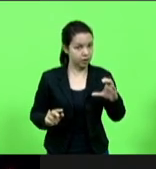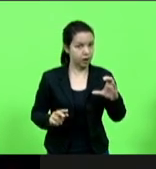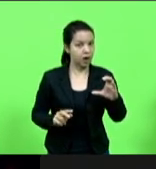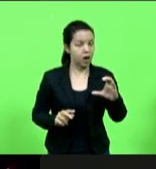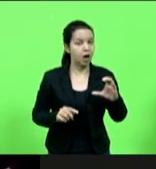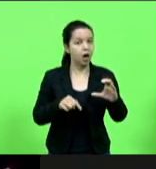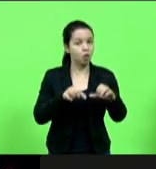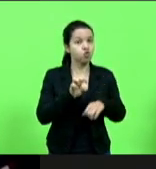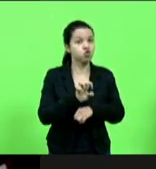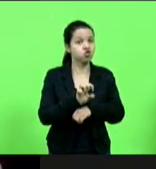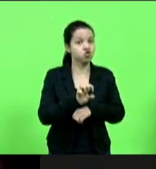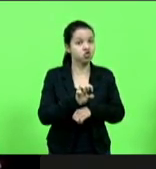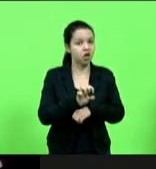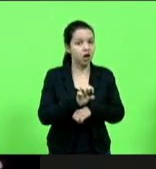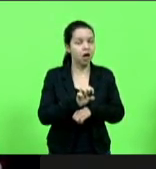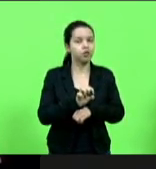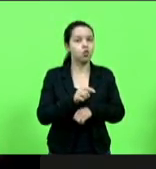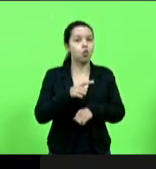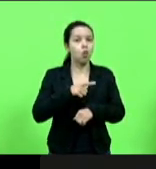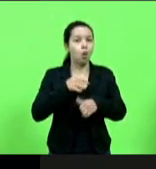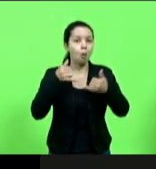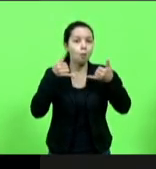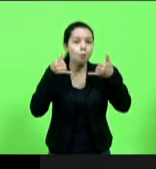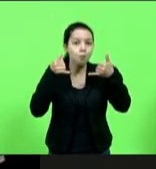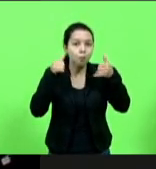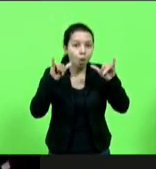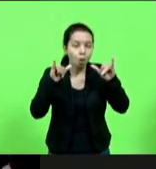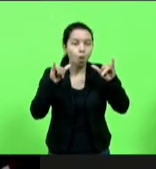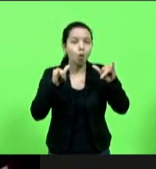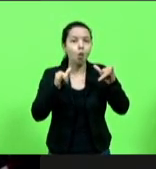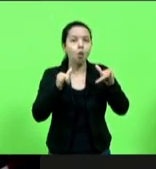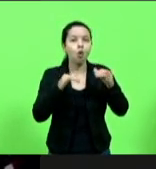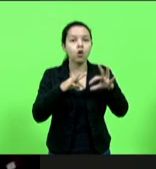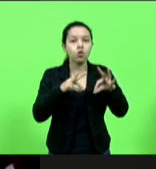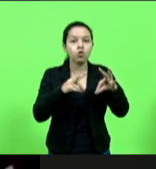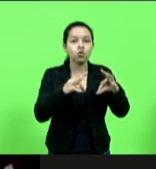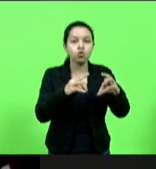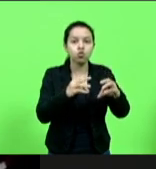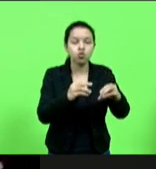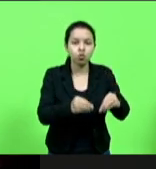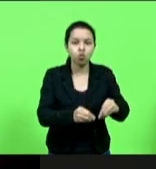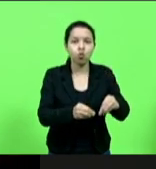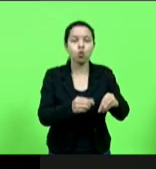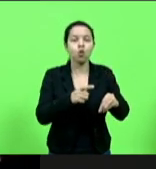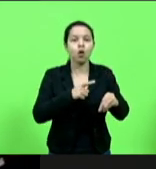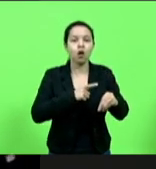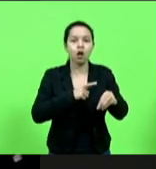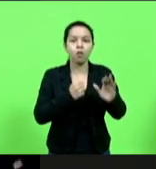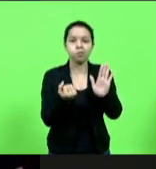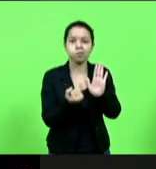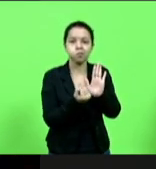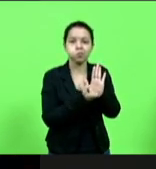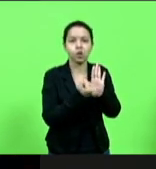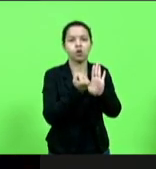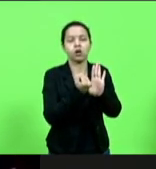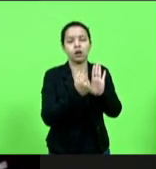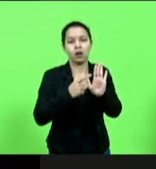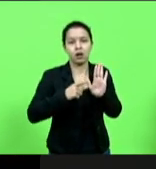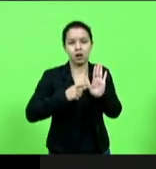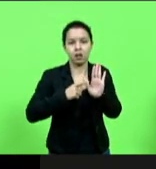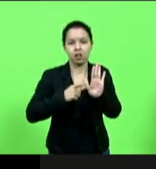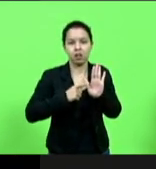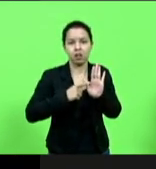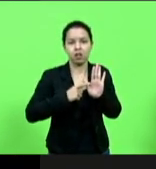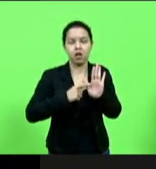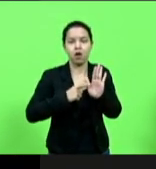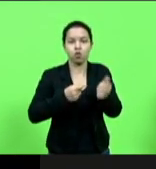nosso rebanho buvino bubalino todo ele identificado todo ele rastreado